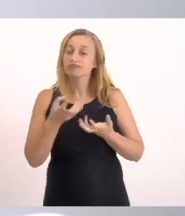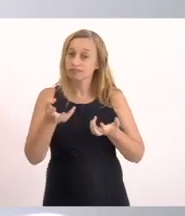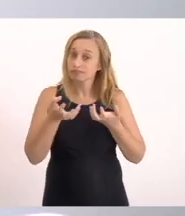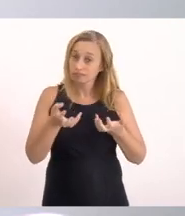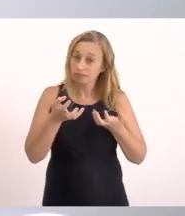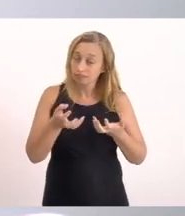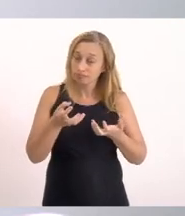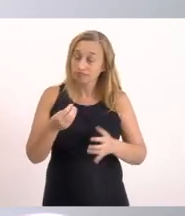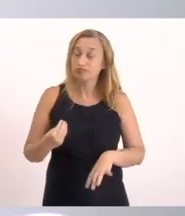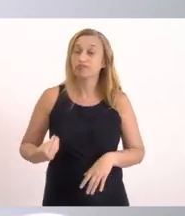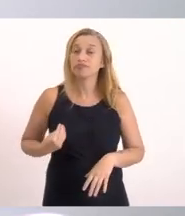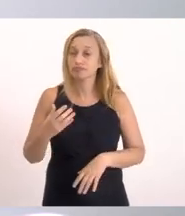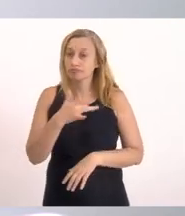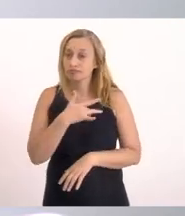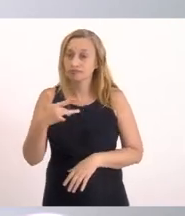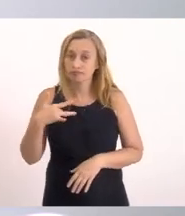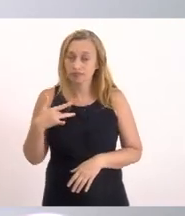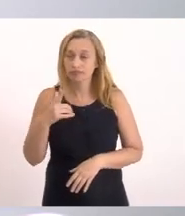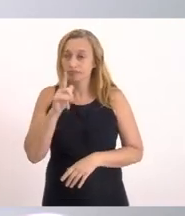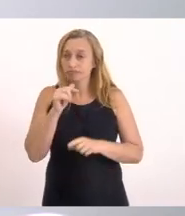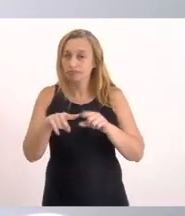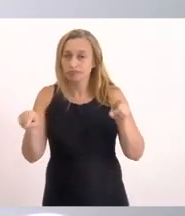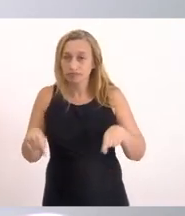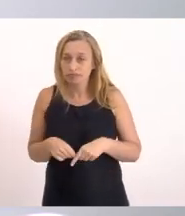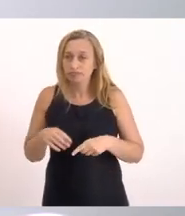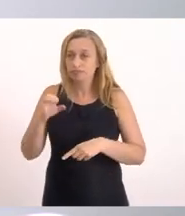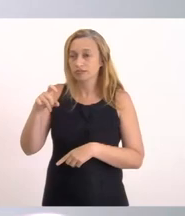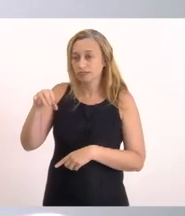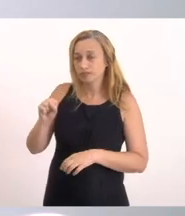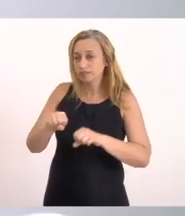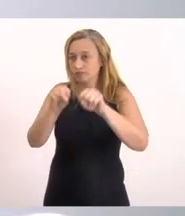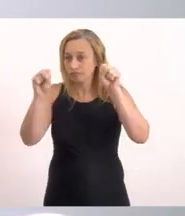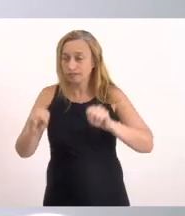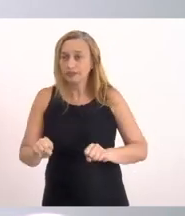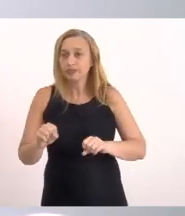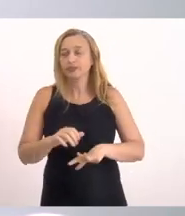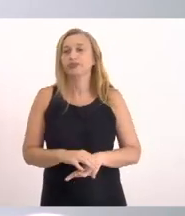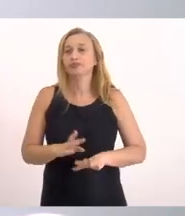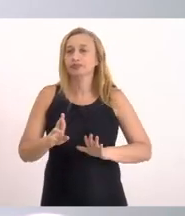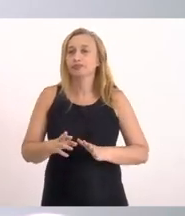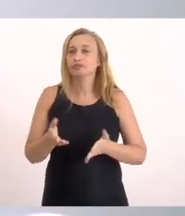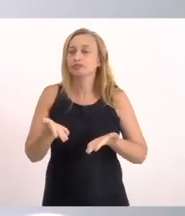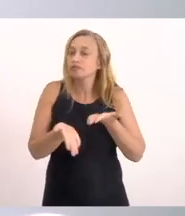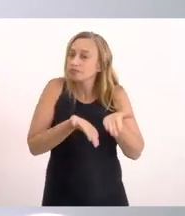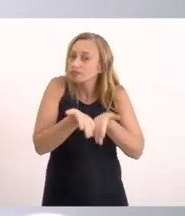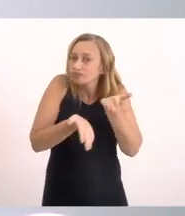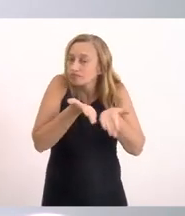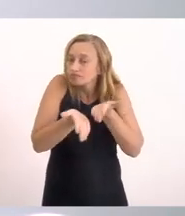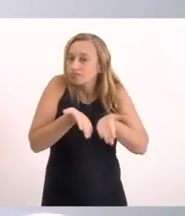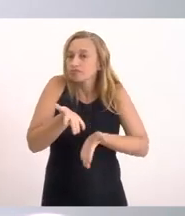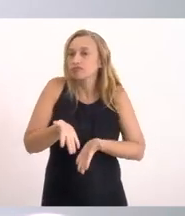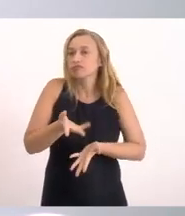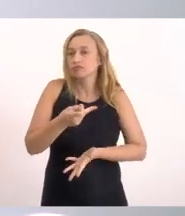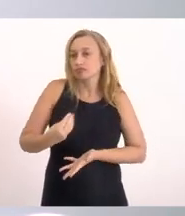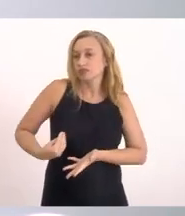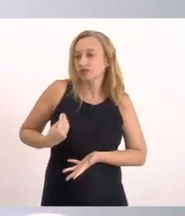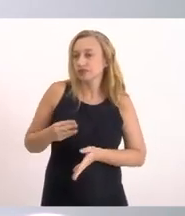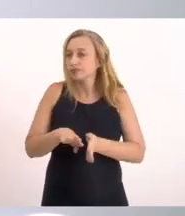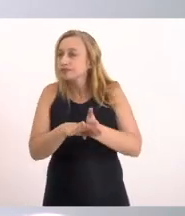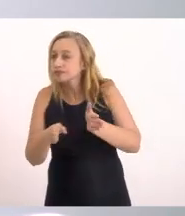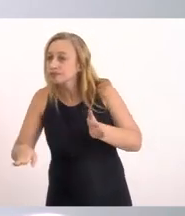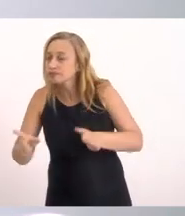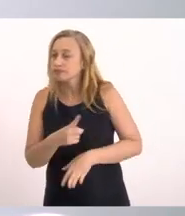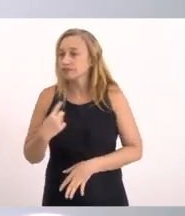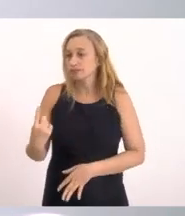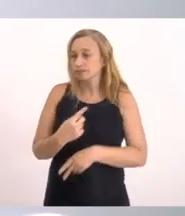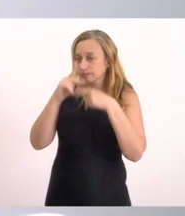Que tenha uma vida Saudável Que a Lagoa Querem que esse ecossistema Seja preservado E que a vida Marinha E que a vida Nossa